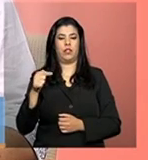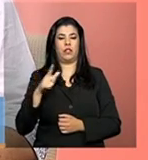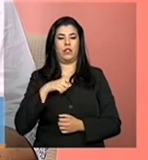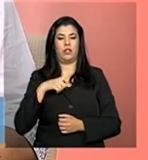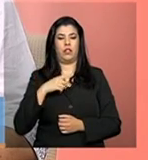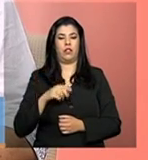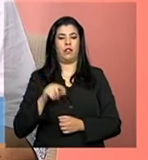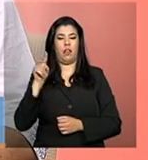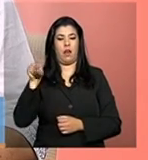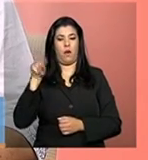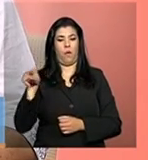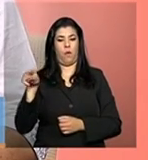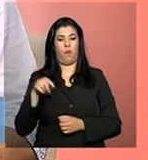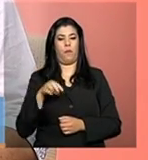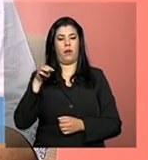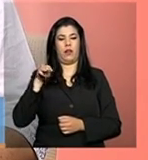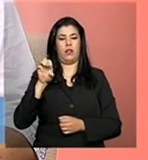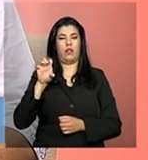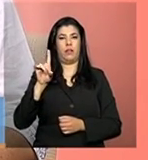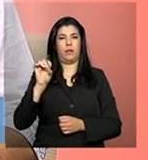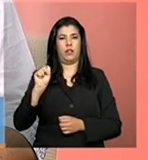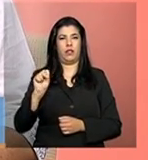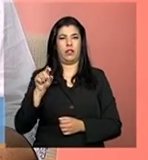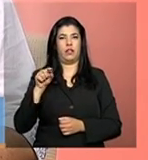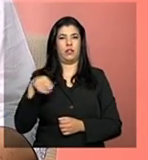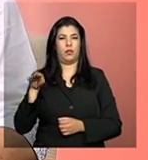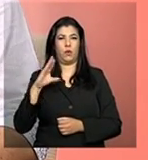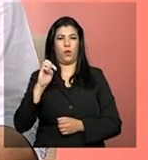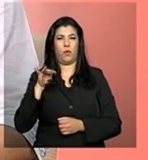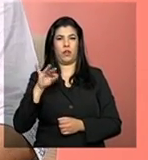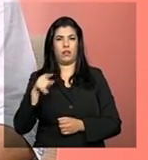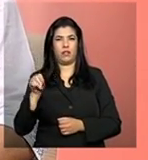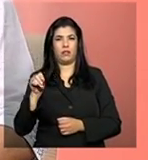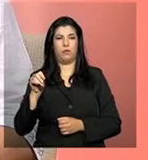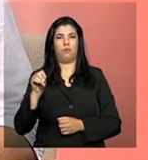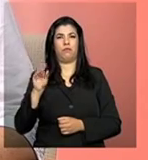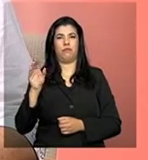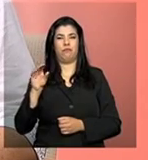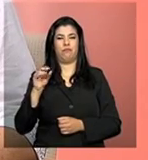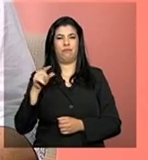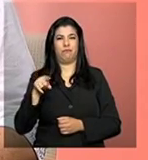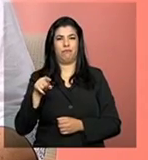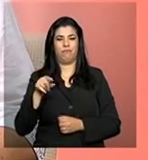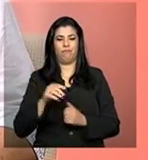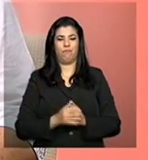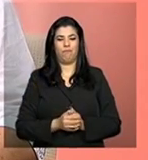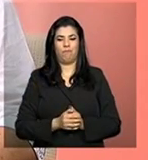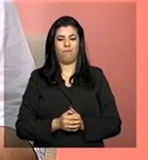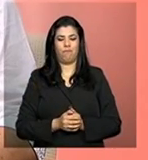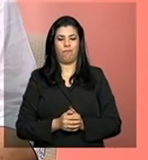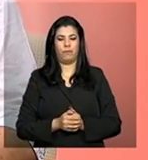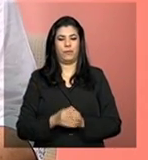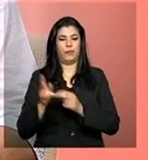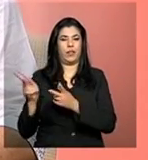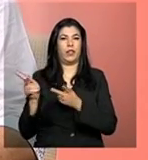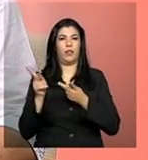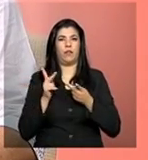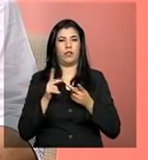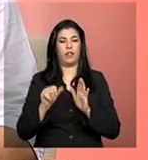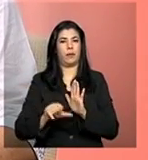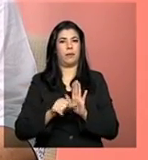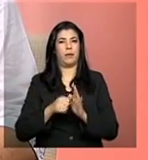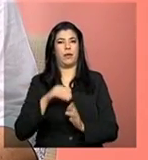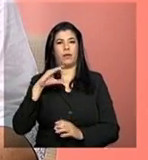arroba MDS Comunicação, sem cedilha e tio. Nossas convidadas desse primeiro bloco são Carolina